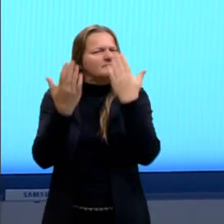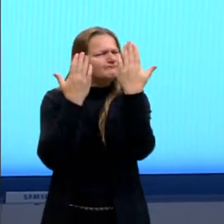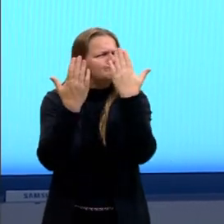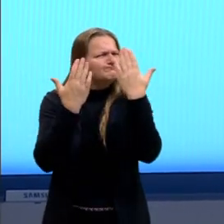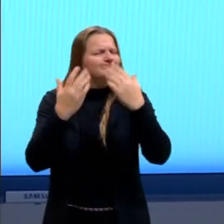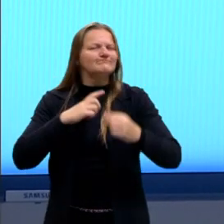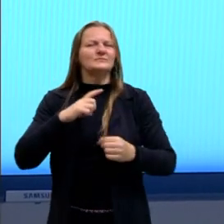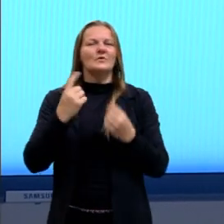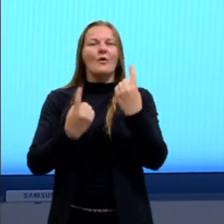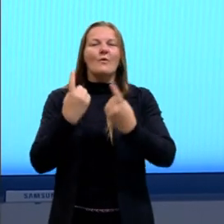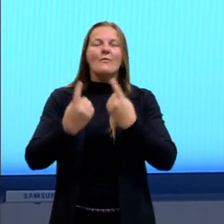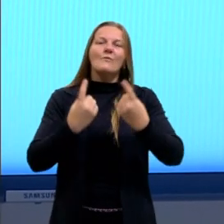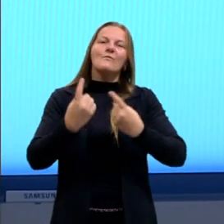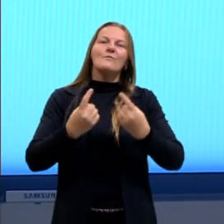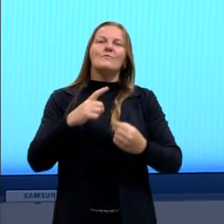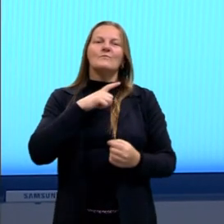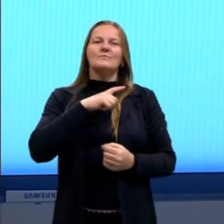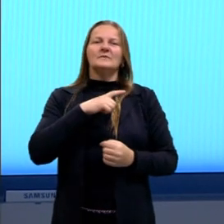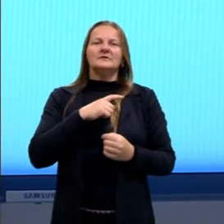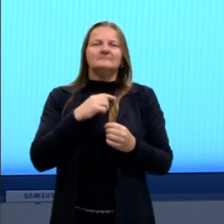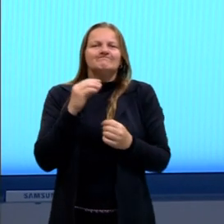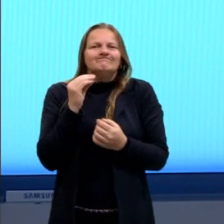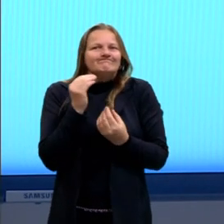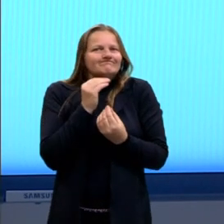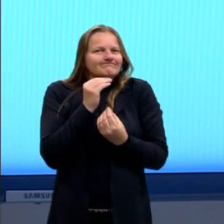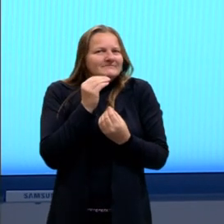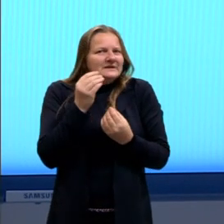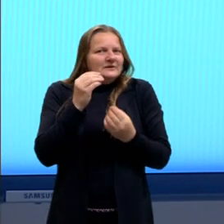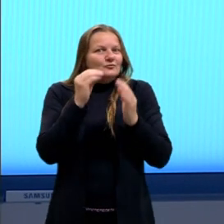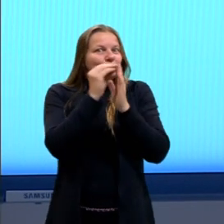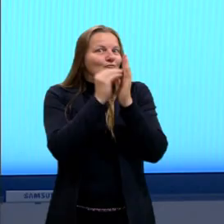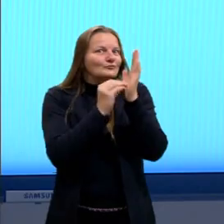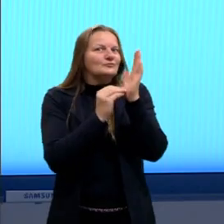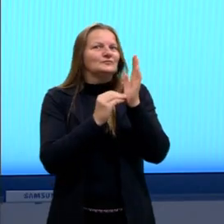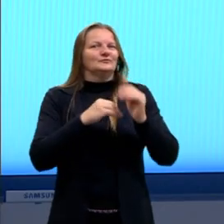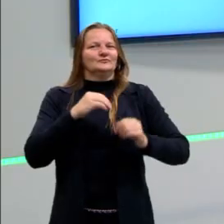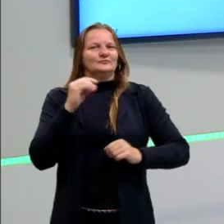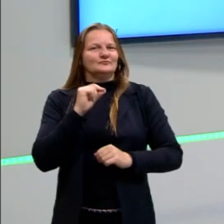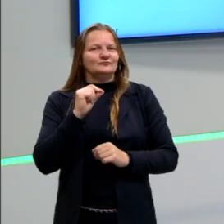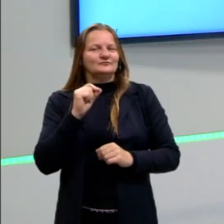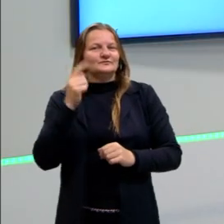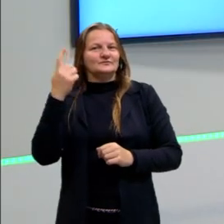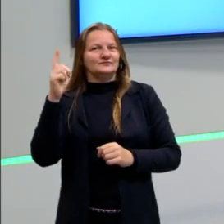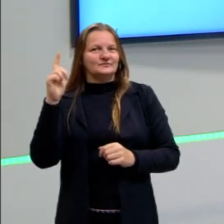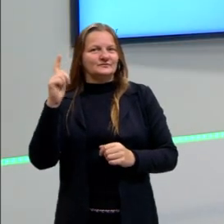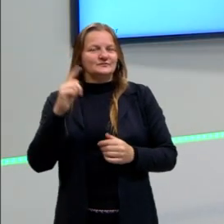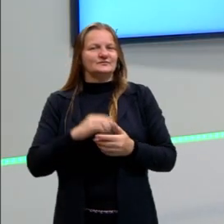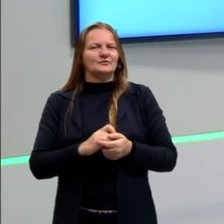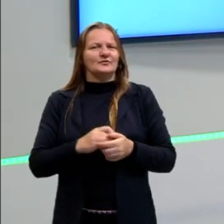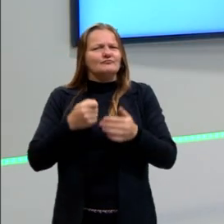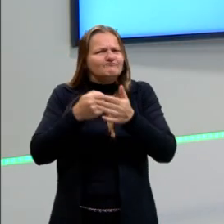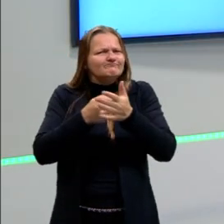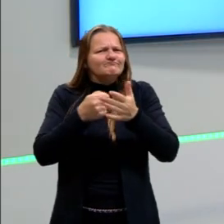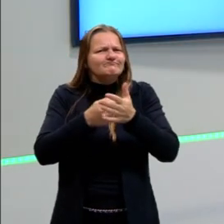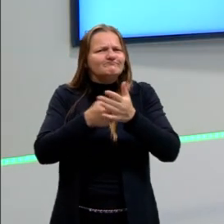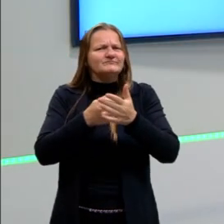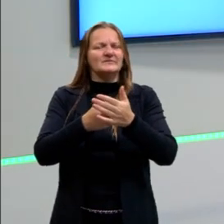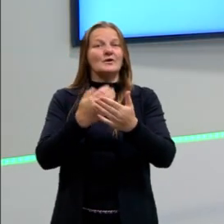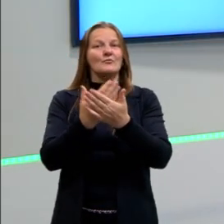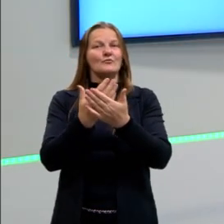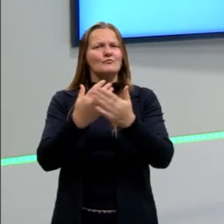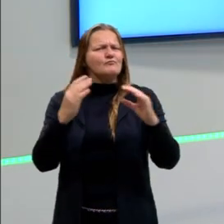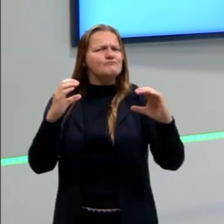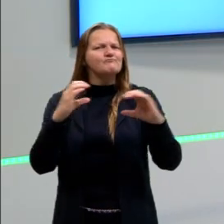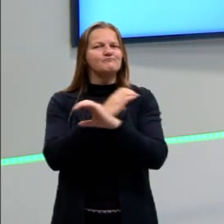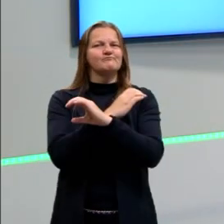dúvida ou alguma fragilidade aí nessa nossa matéria, né, em Geografia, tentem sanar todas